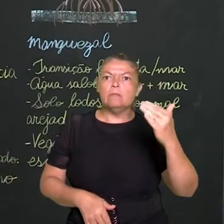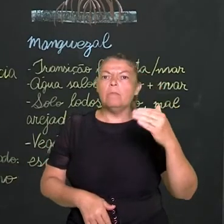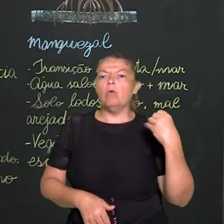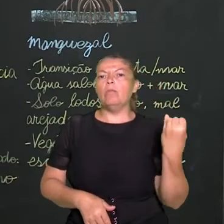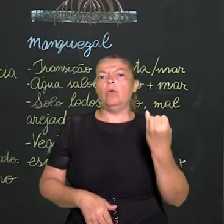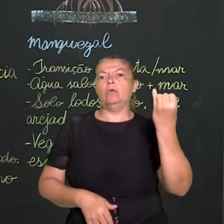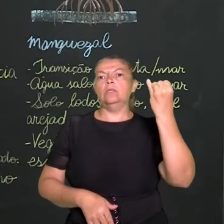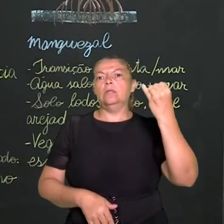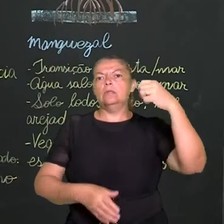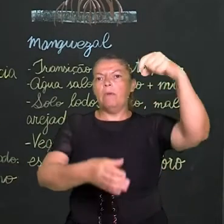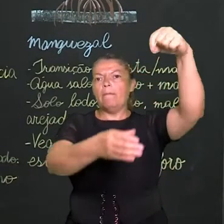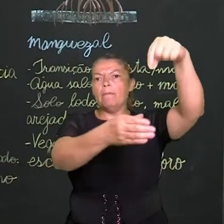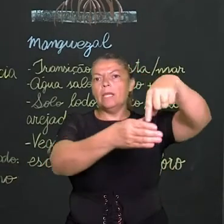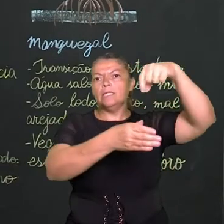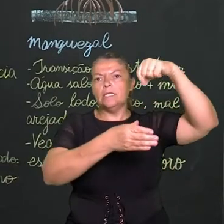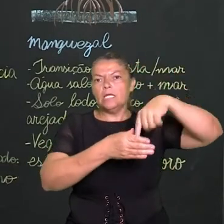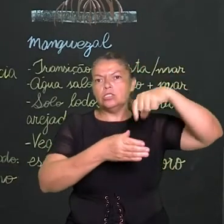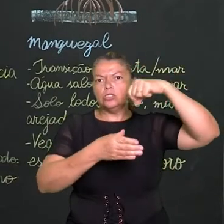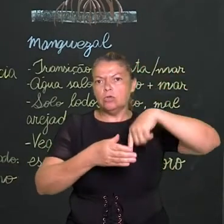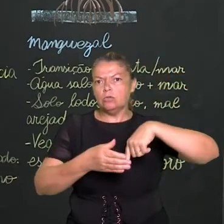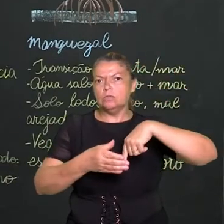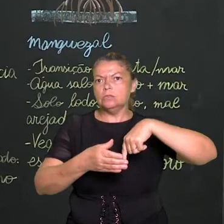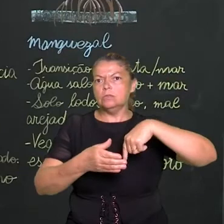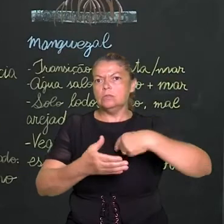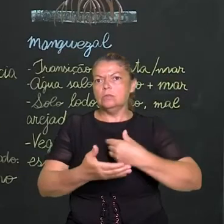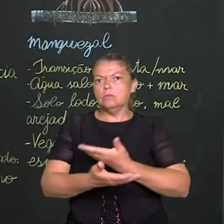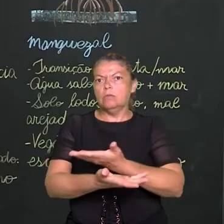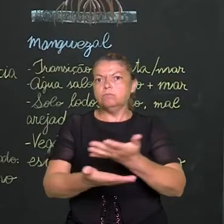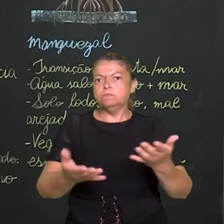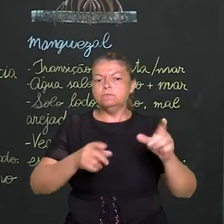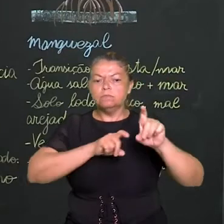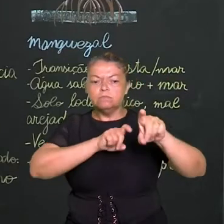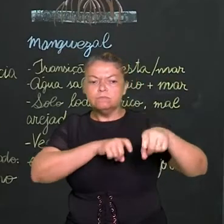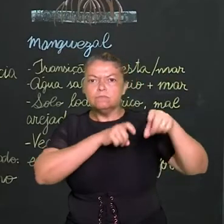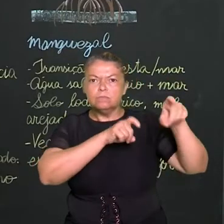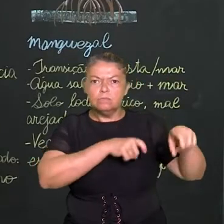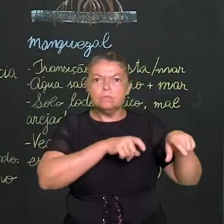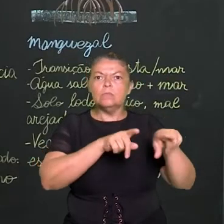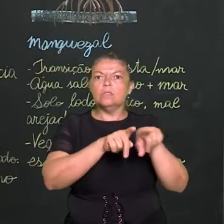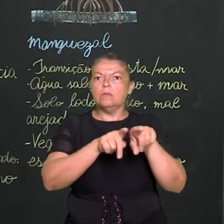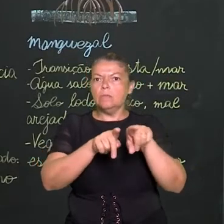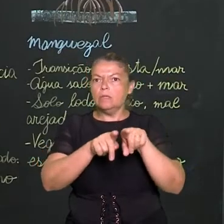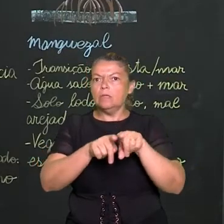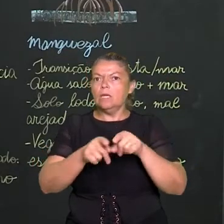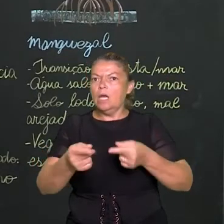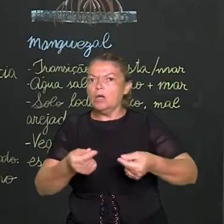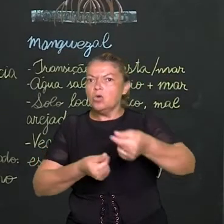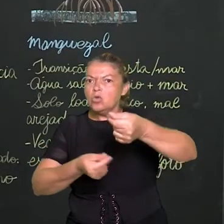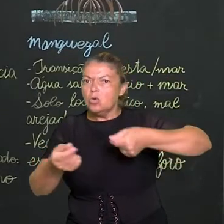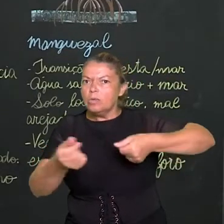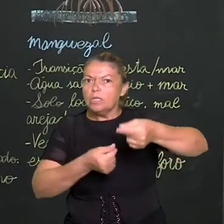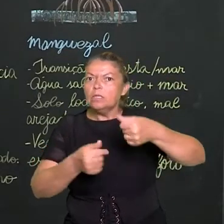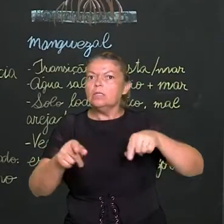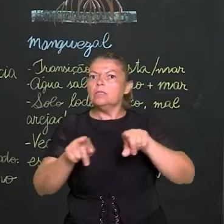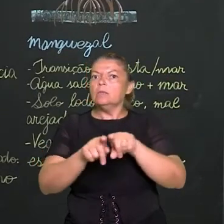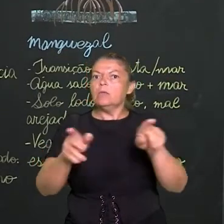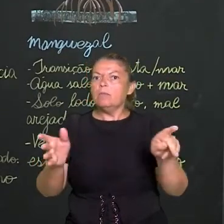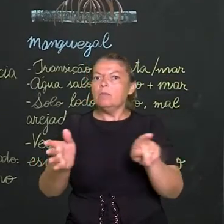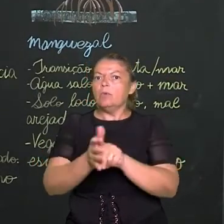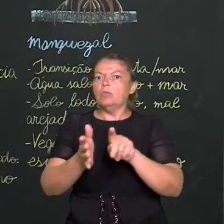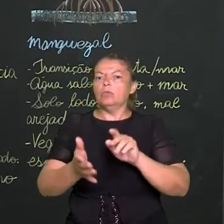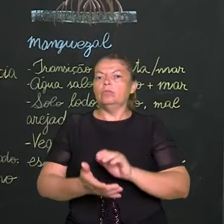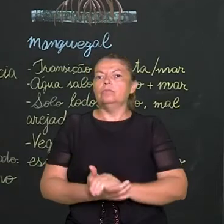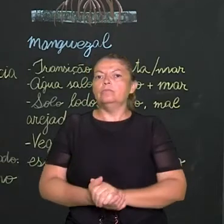Então, o pampas tem sofrido um tanto, justamente pela perda das suas áreas, para a atividade econômica, de agricultura